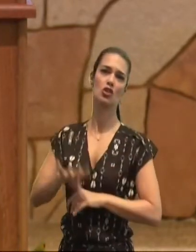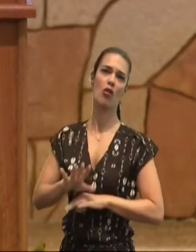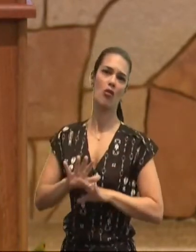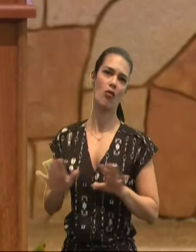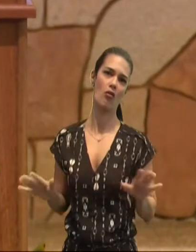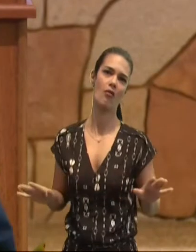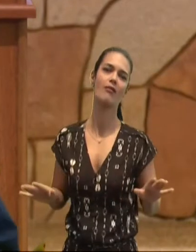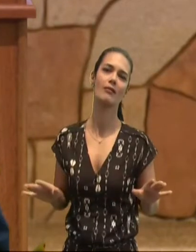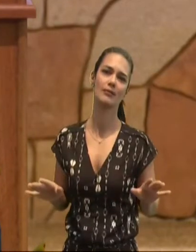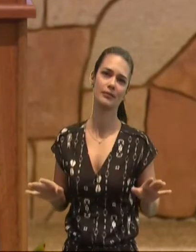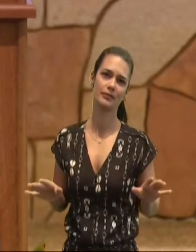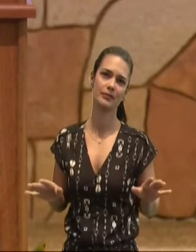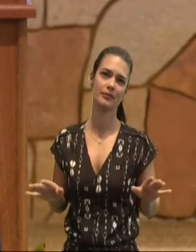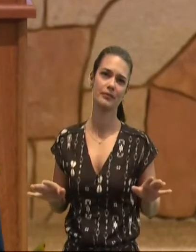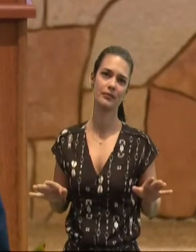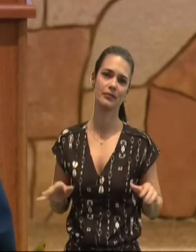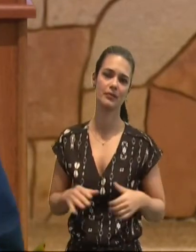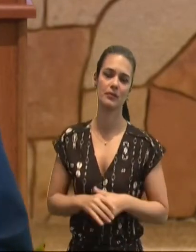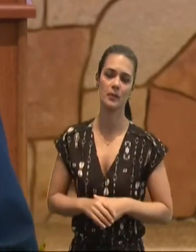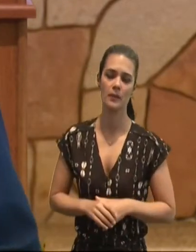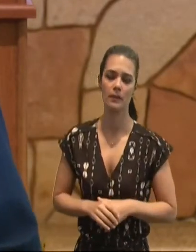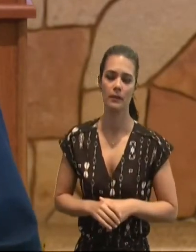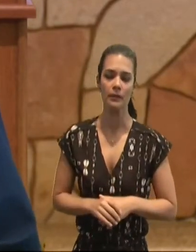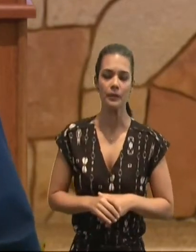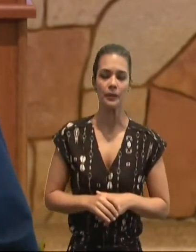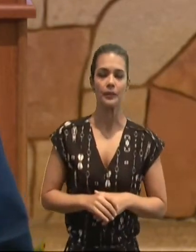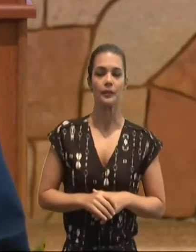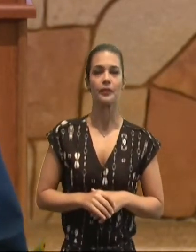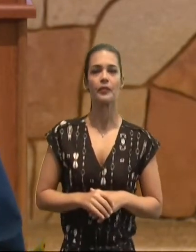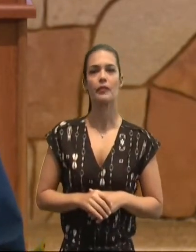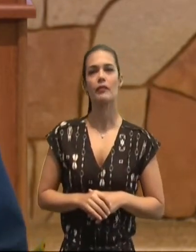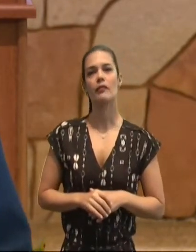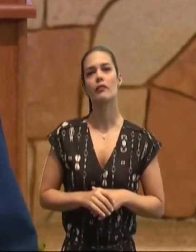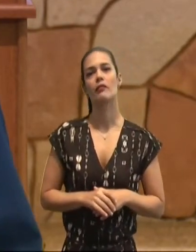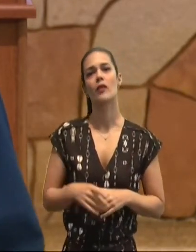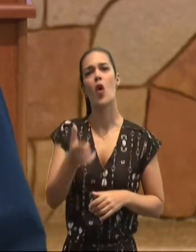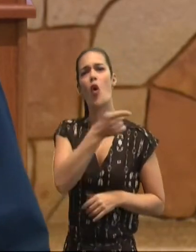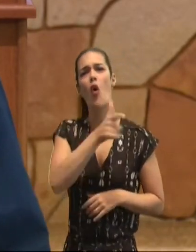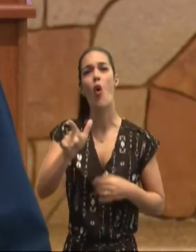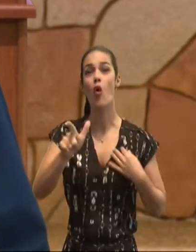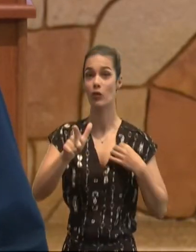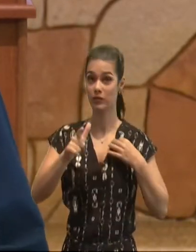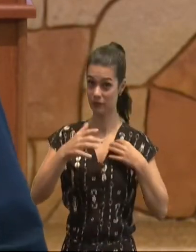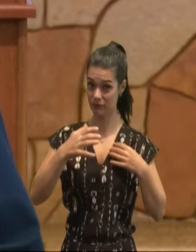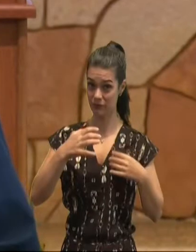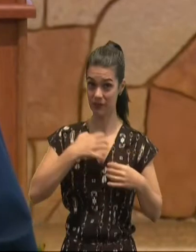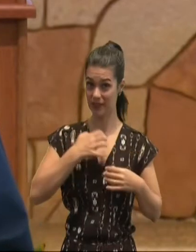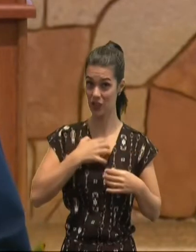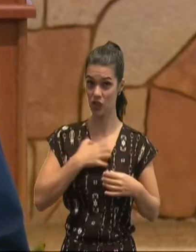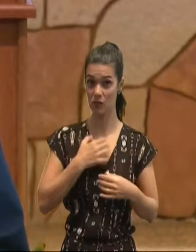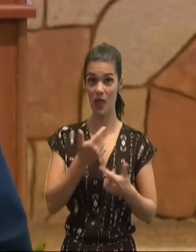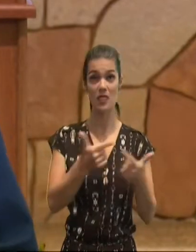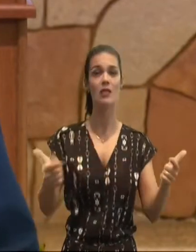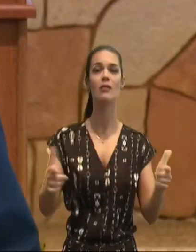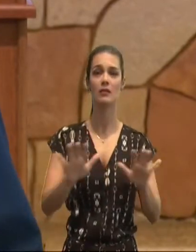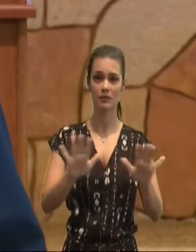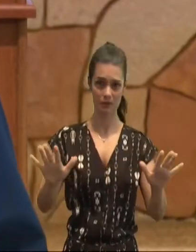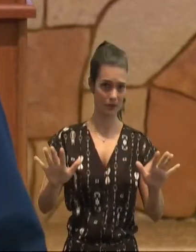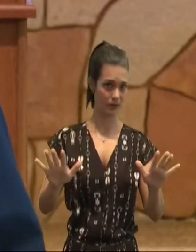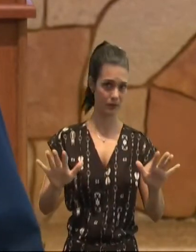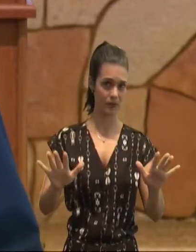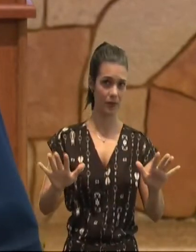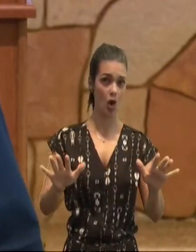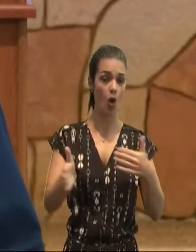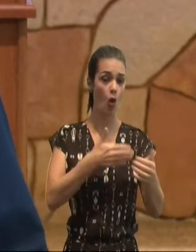no Senhor, que não alimentareis, nenhum outro sentimento, mas aquele, que vos perturba, seja